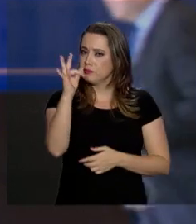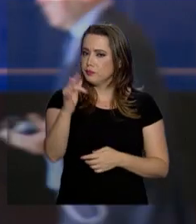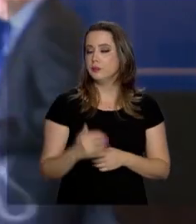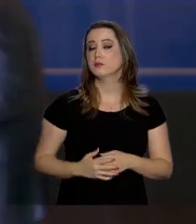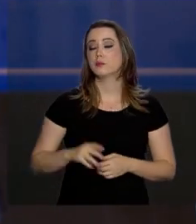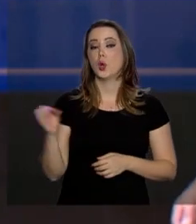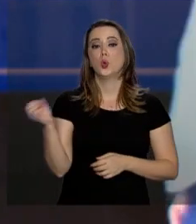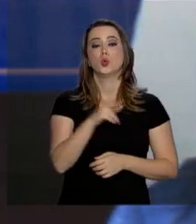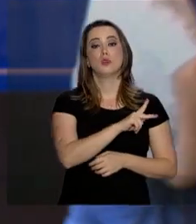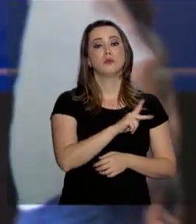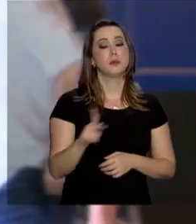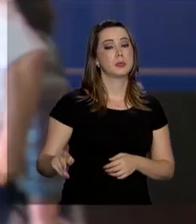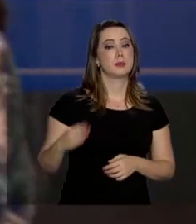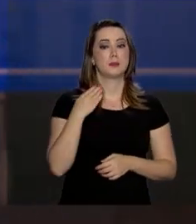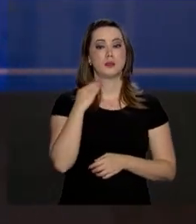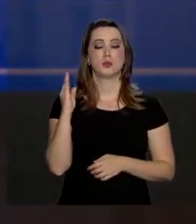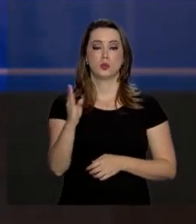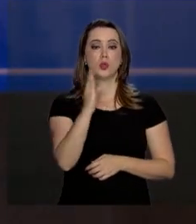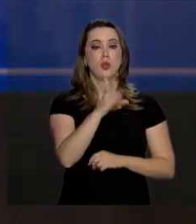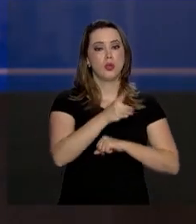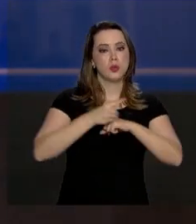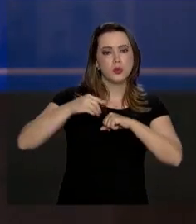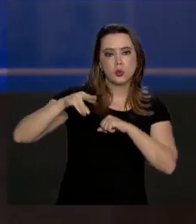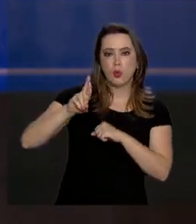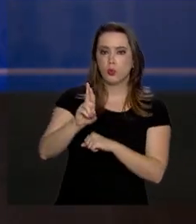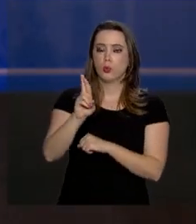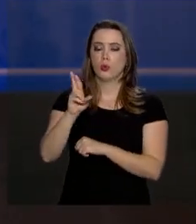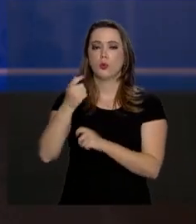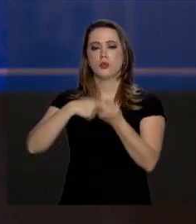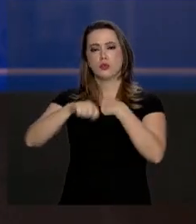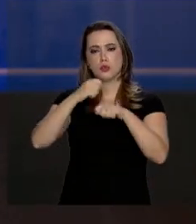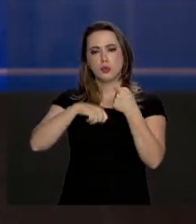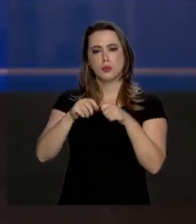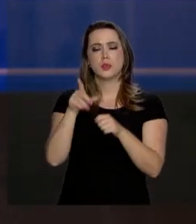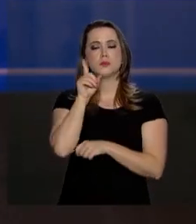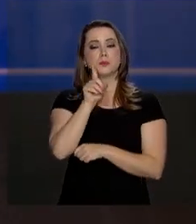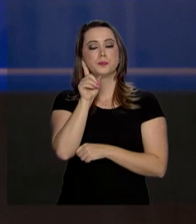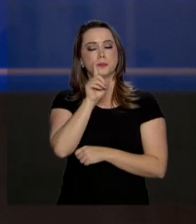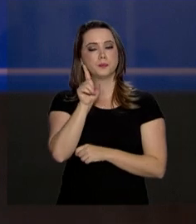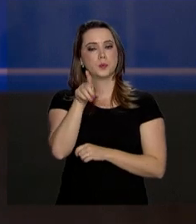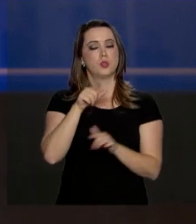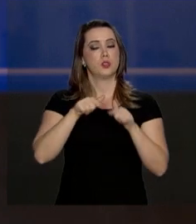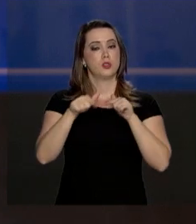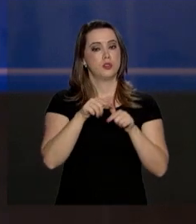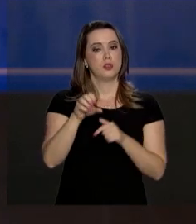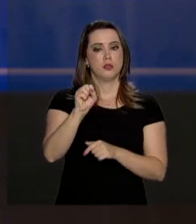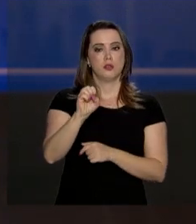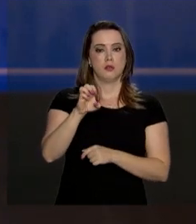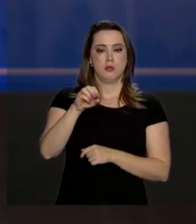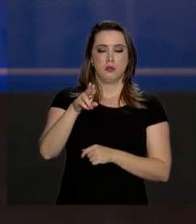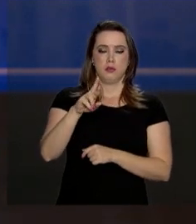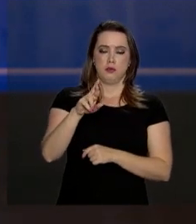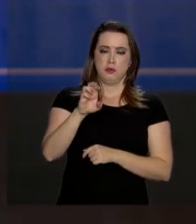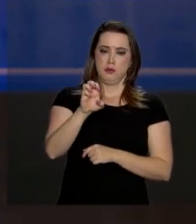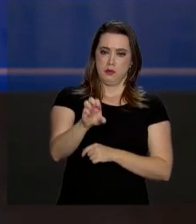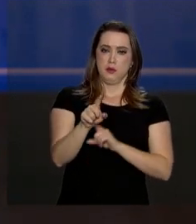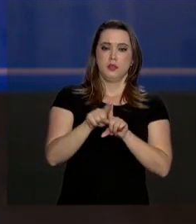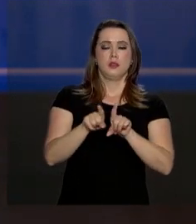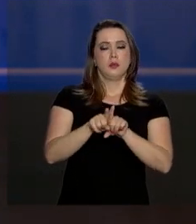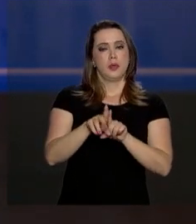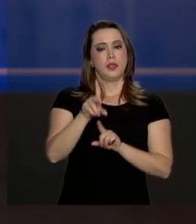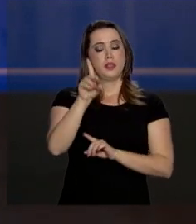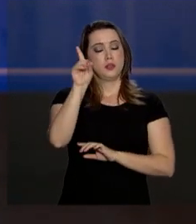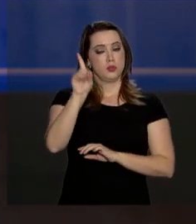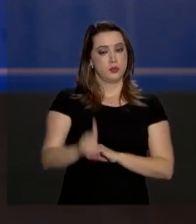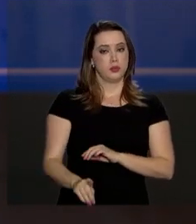do Brasil é doutor em Economia pela Universidade de Chicago e já atuou como presidente do SEBRAE e diretor do PNDES, além